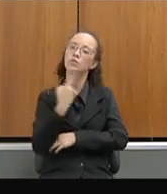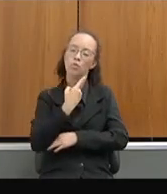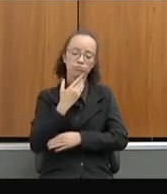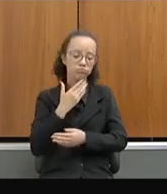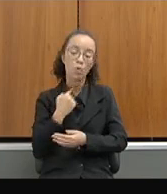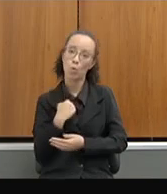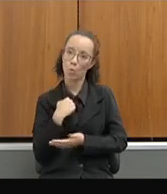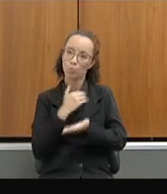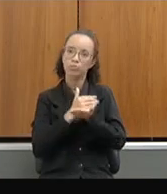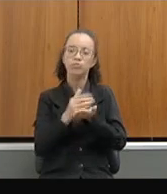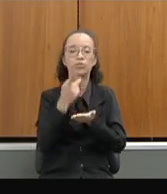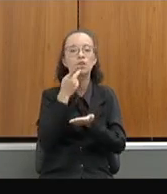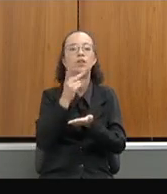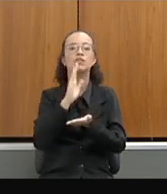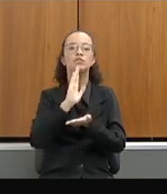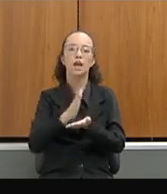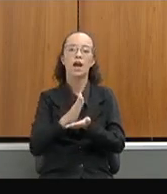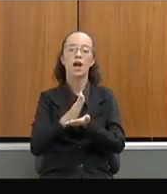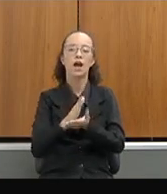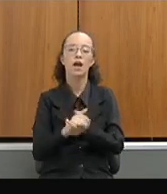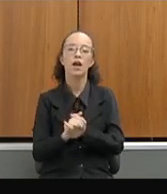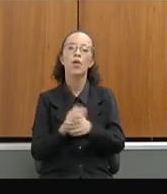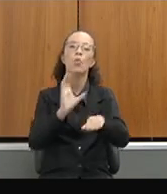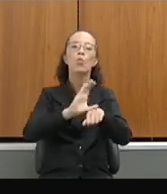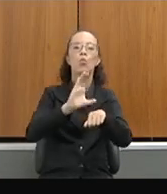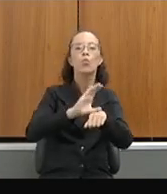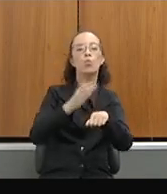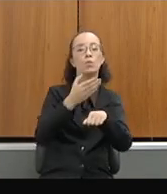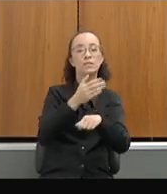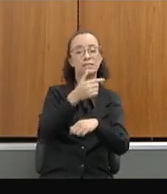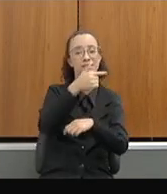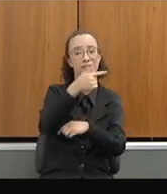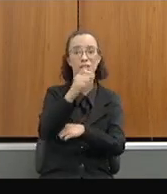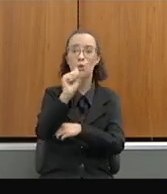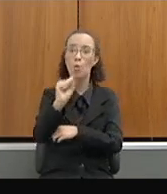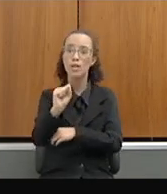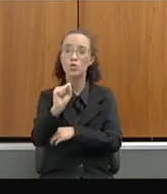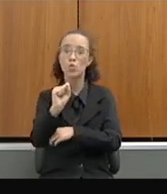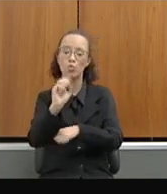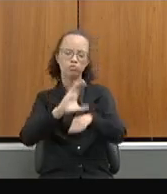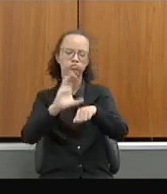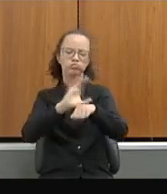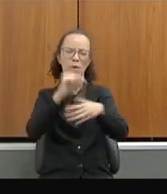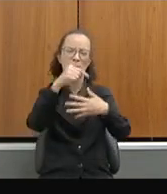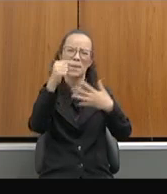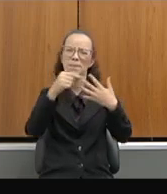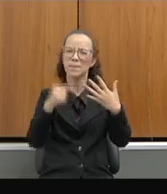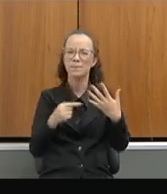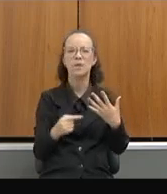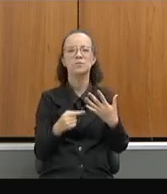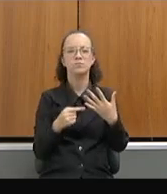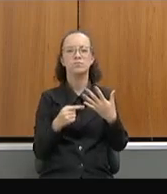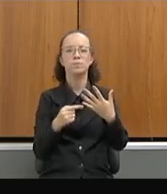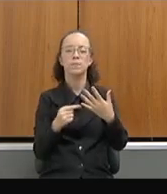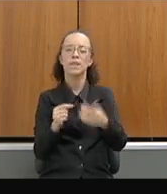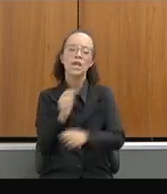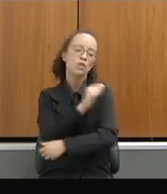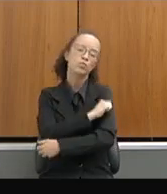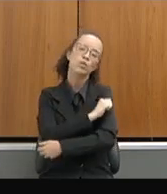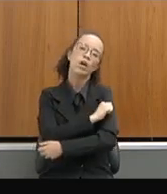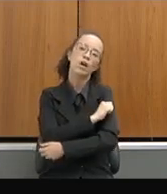falando, é o Trilhas de Futuro, com 78 opções de cursos técnicos. Estudantes que já recebem